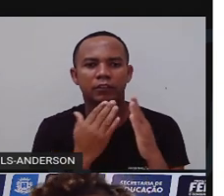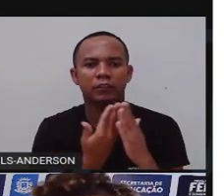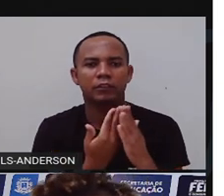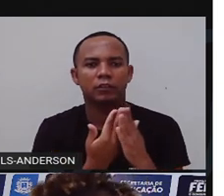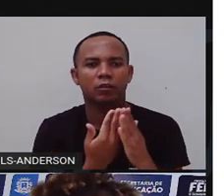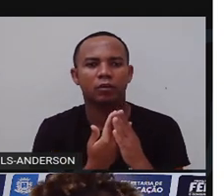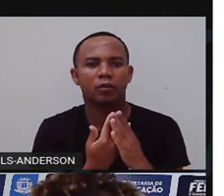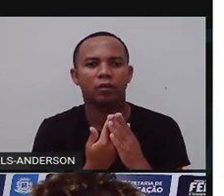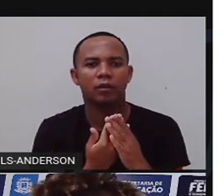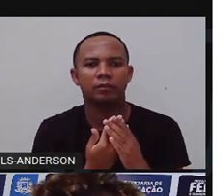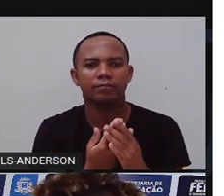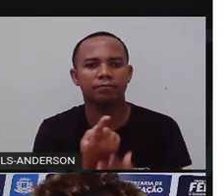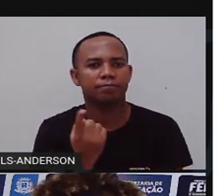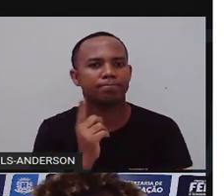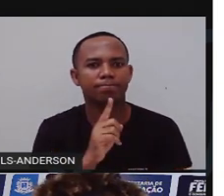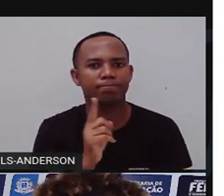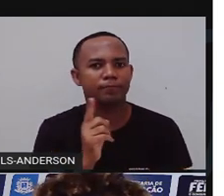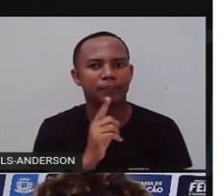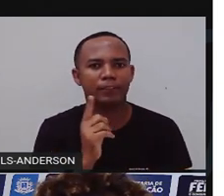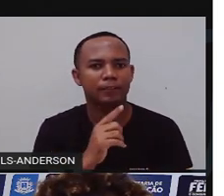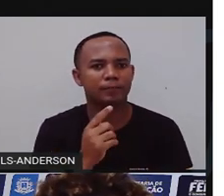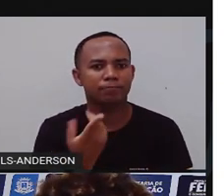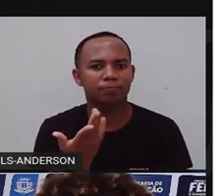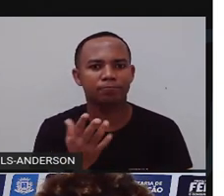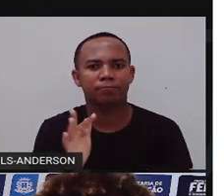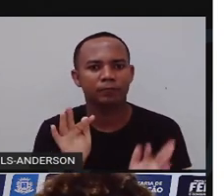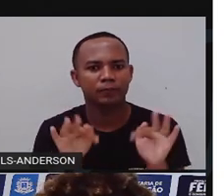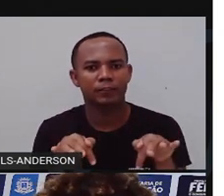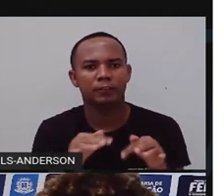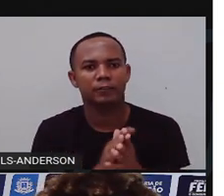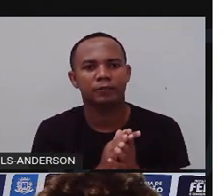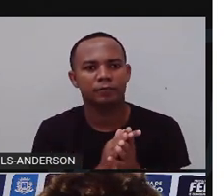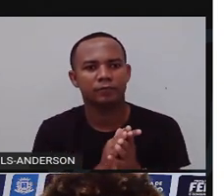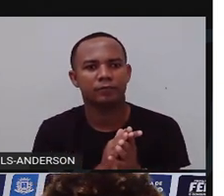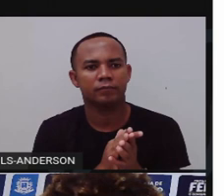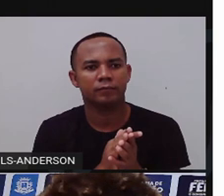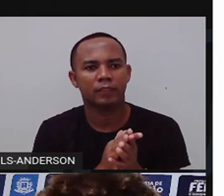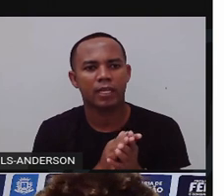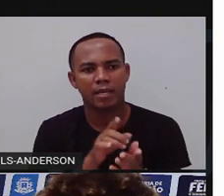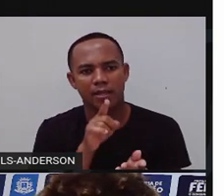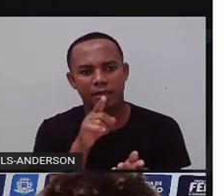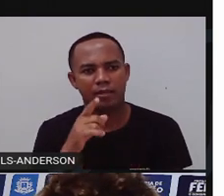Não terminei. Não terminei. ganha muito dinheiro, mas...